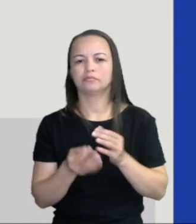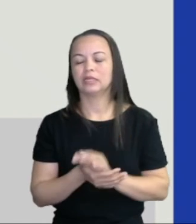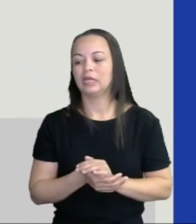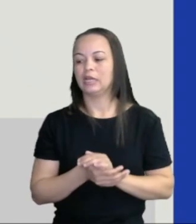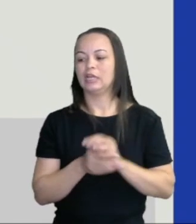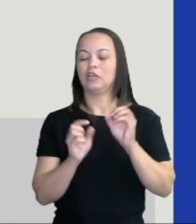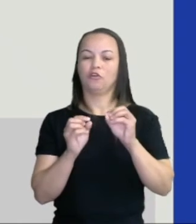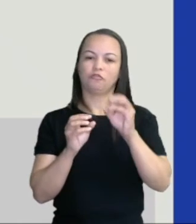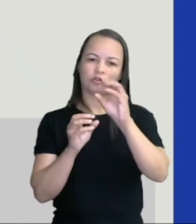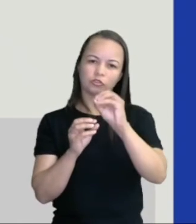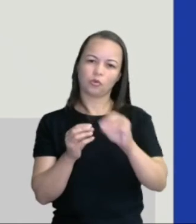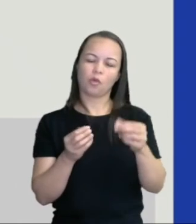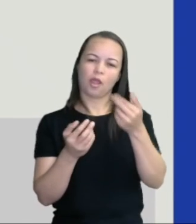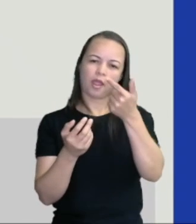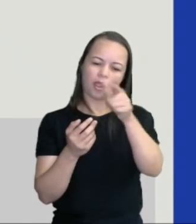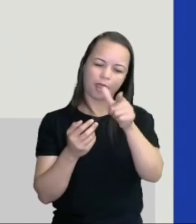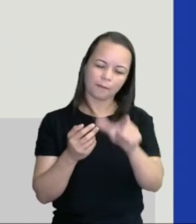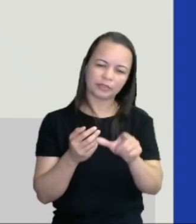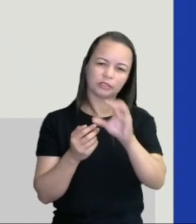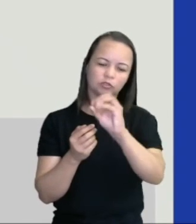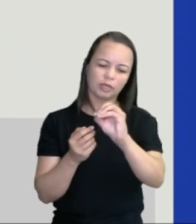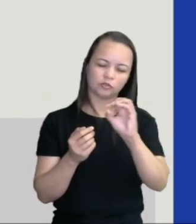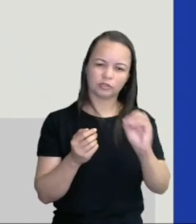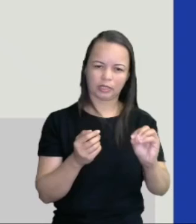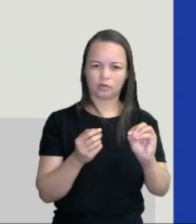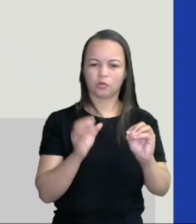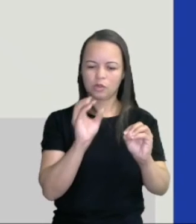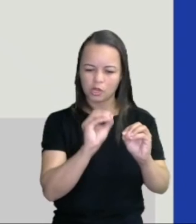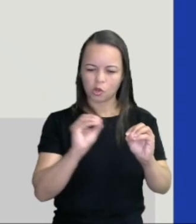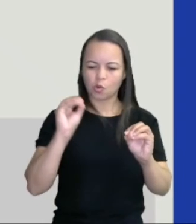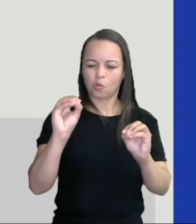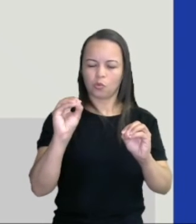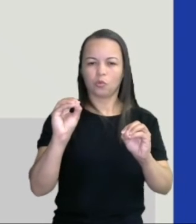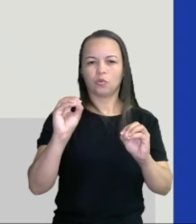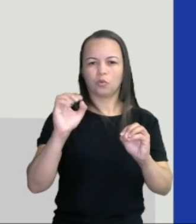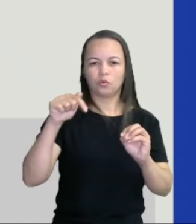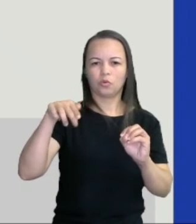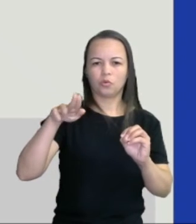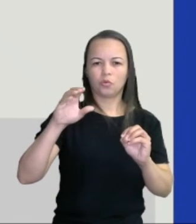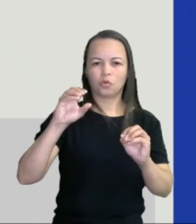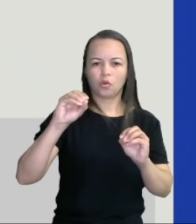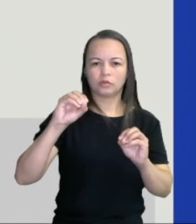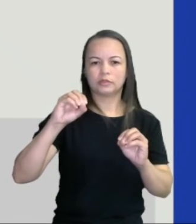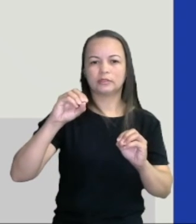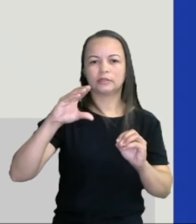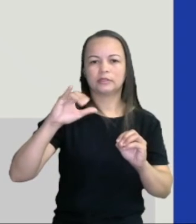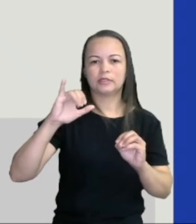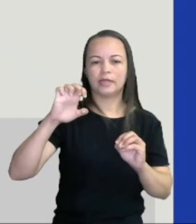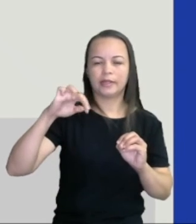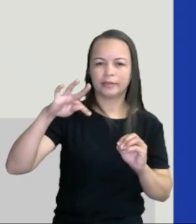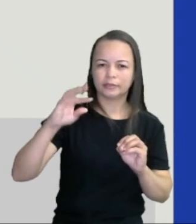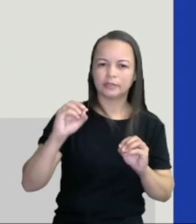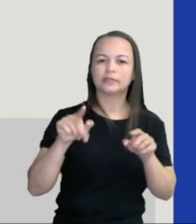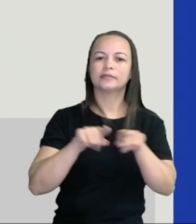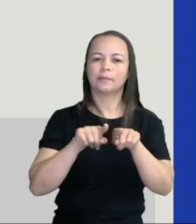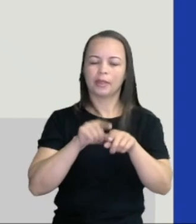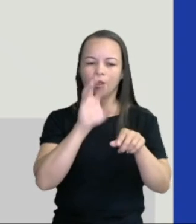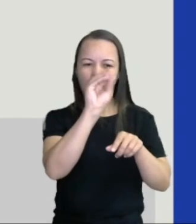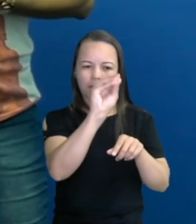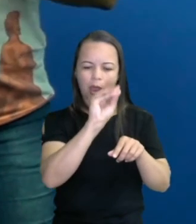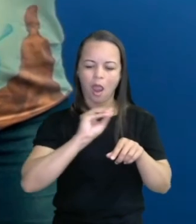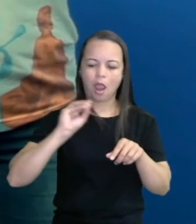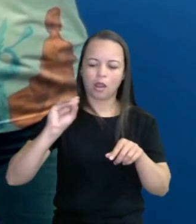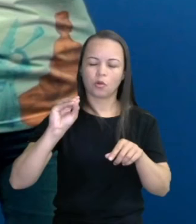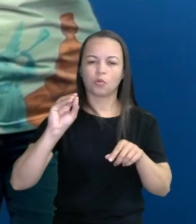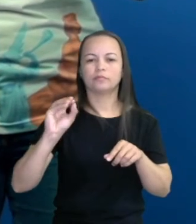Então, eu só faço repetir o 0 no quociente. Então, 90 é a quantidade de figurinhas que cada um vai